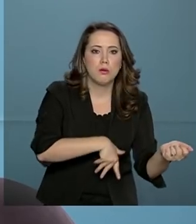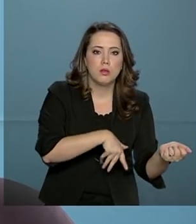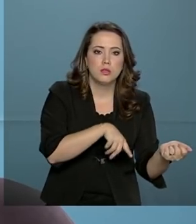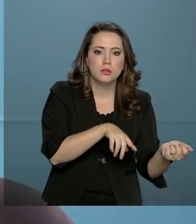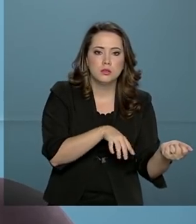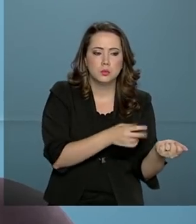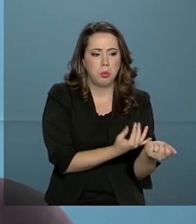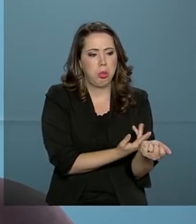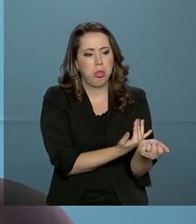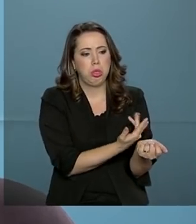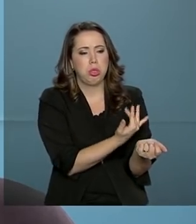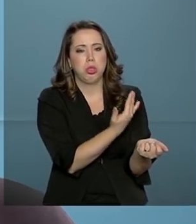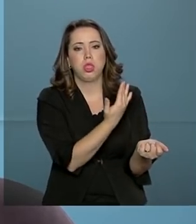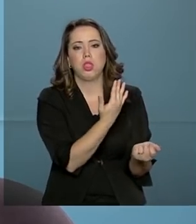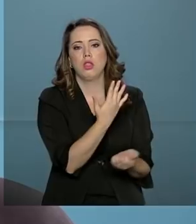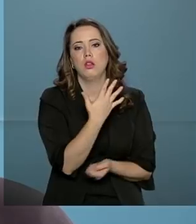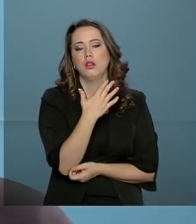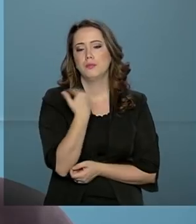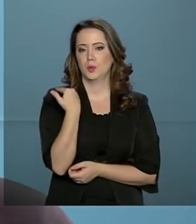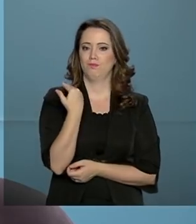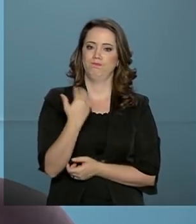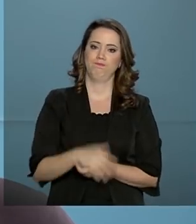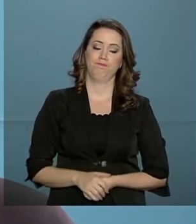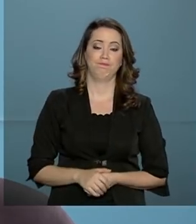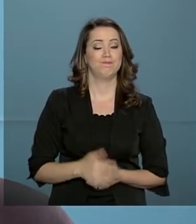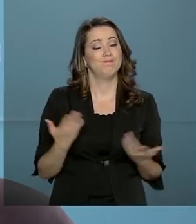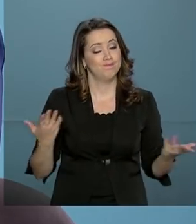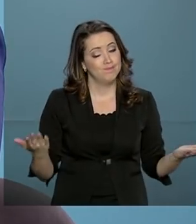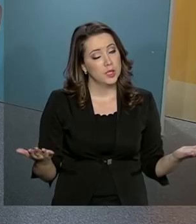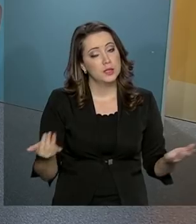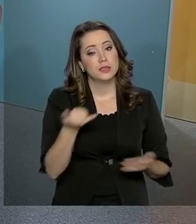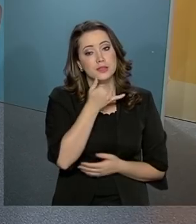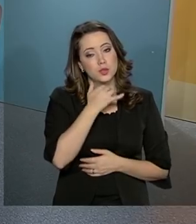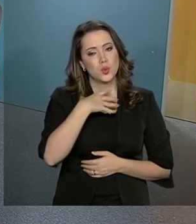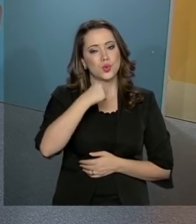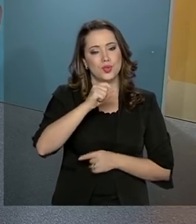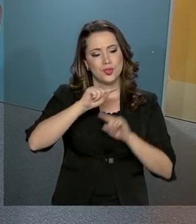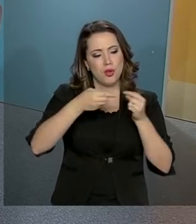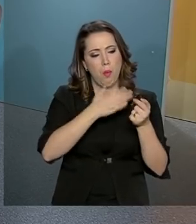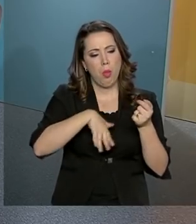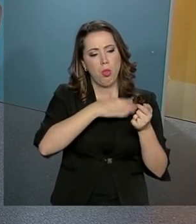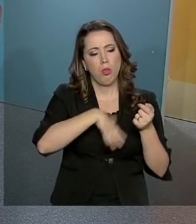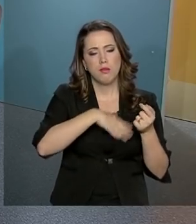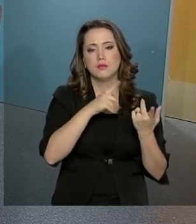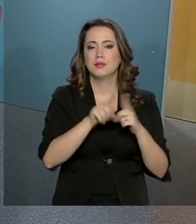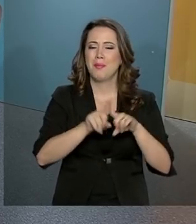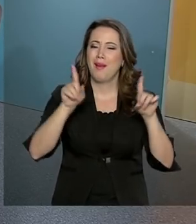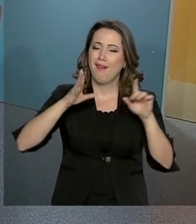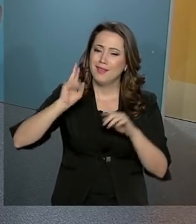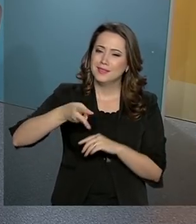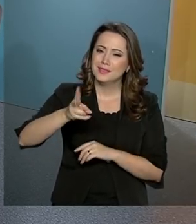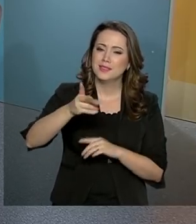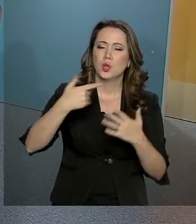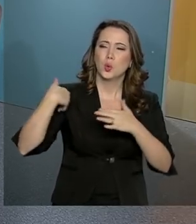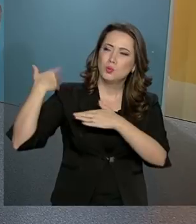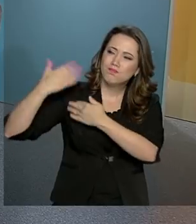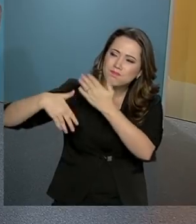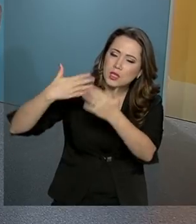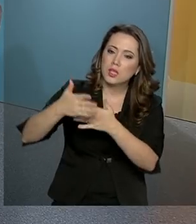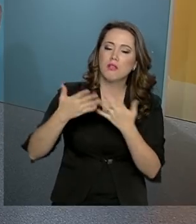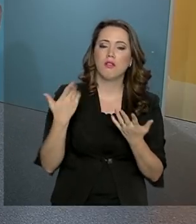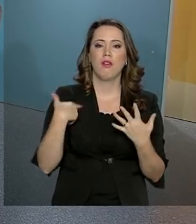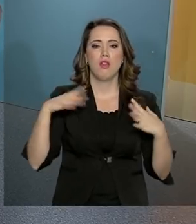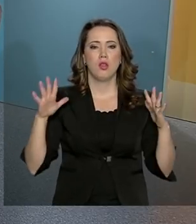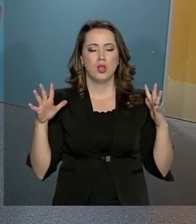gente tem a tragédia do suicídio pós automutilação, mas a gente tem também toda uma tragédia que traz automutilação, que é a